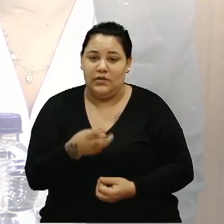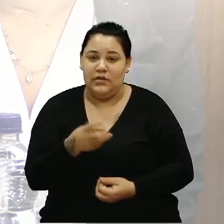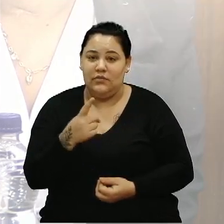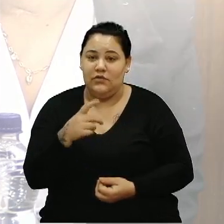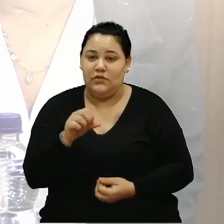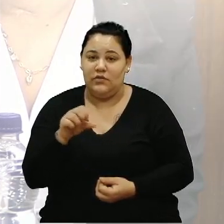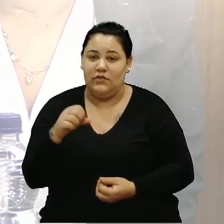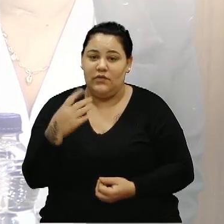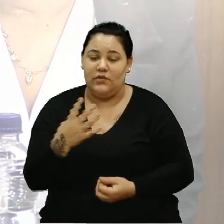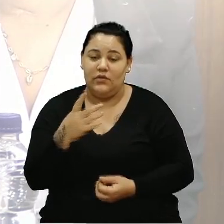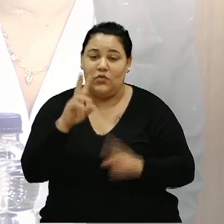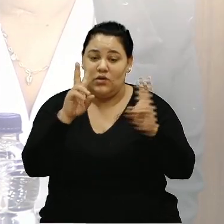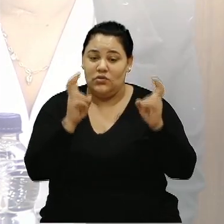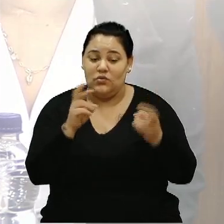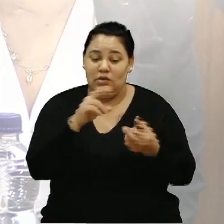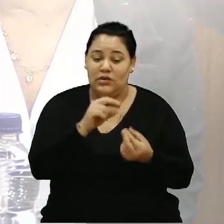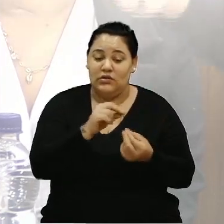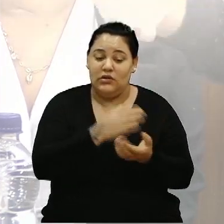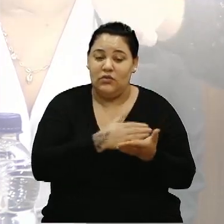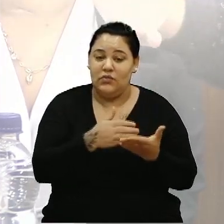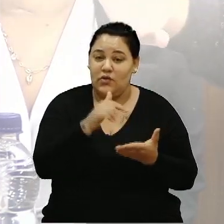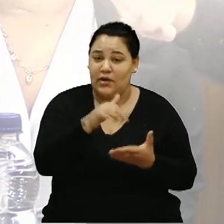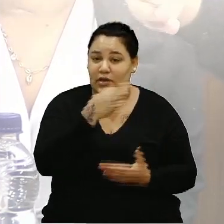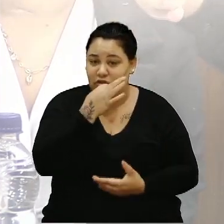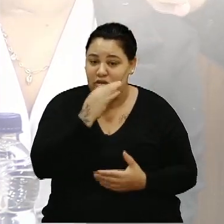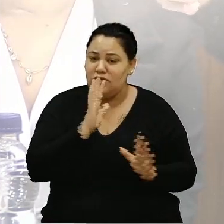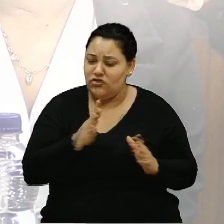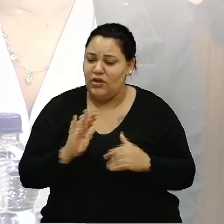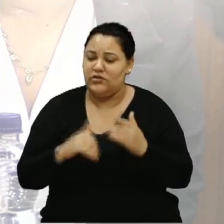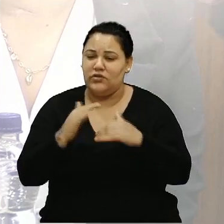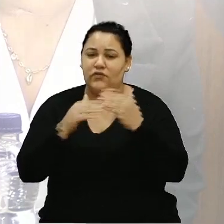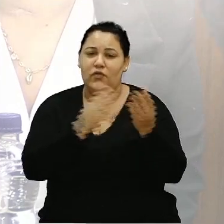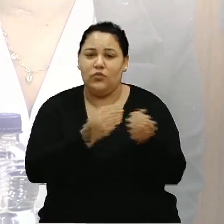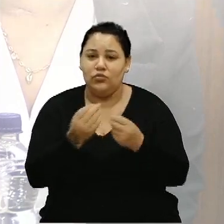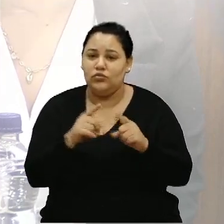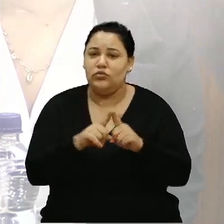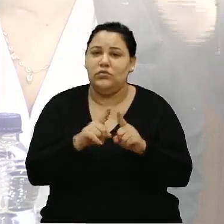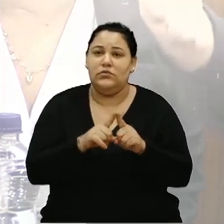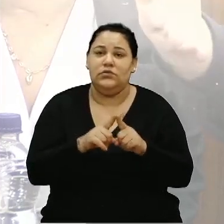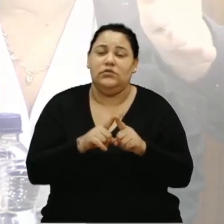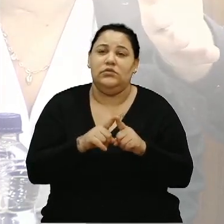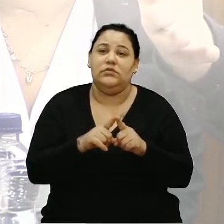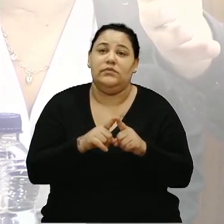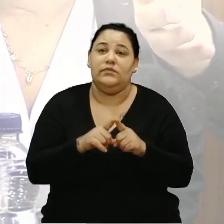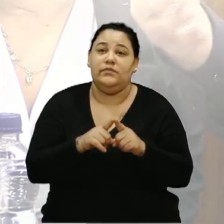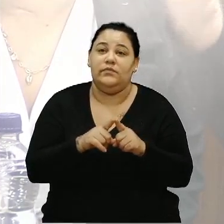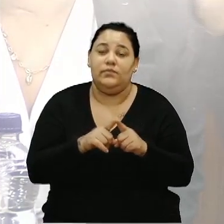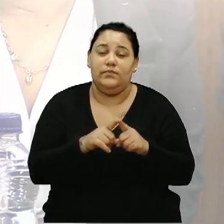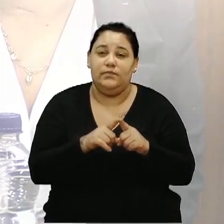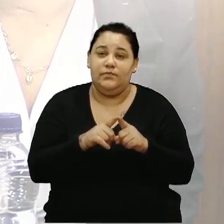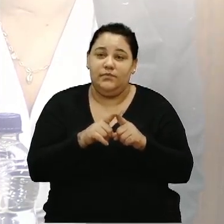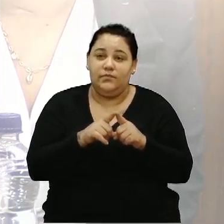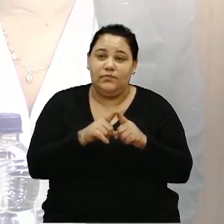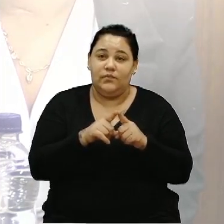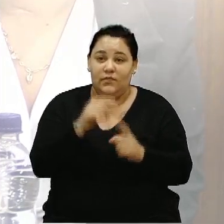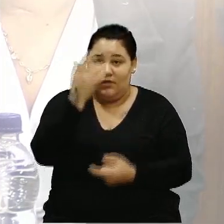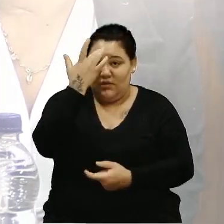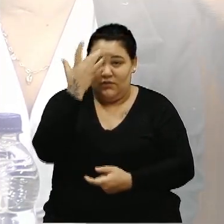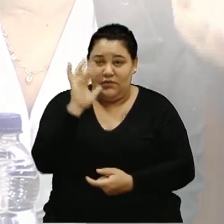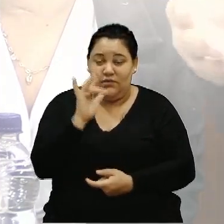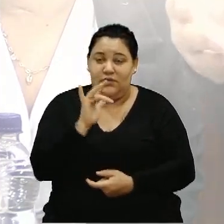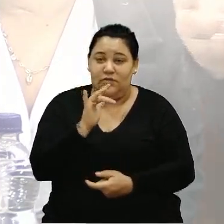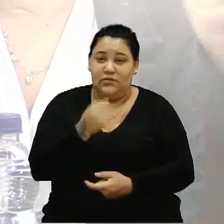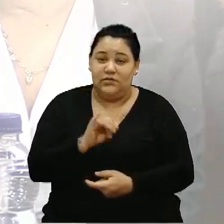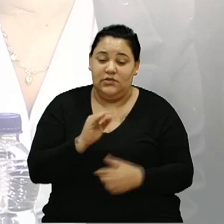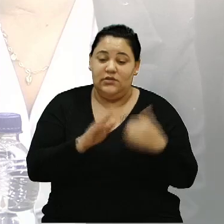da reciclagem começou em Caxias. E nós avançamos muito. Avançamos muito do ponto de vista da ciência. E não sei se avançamos muito em